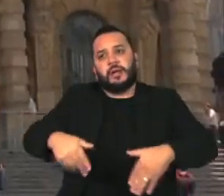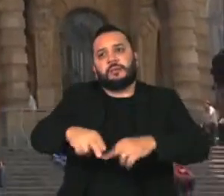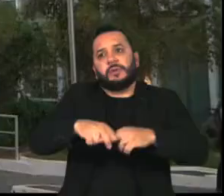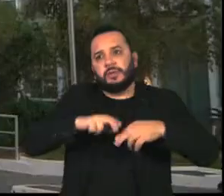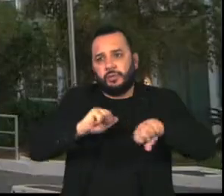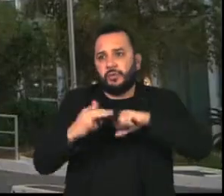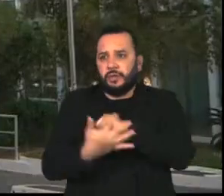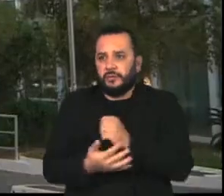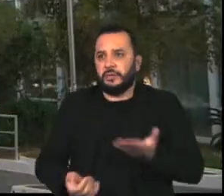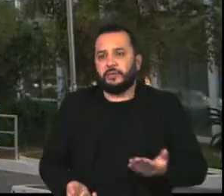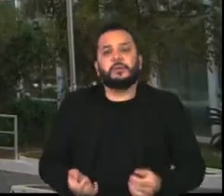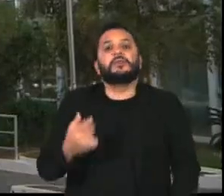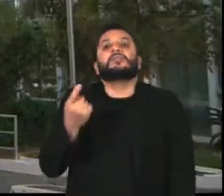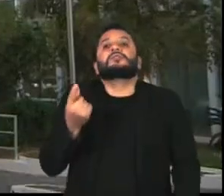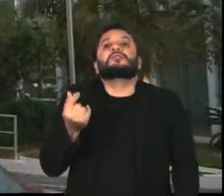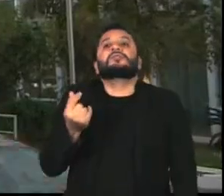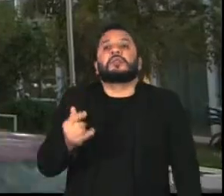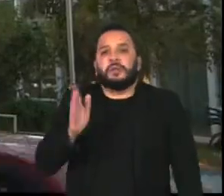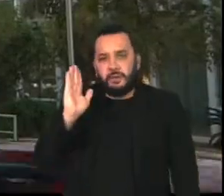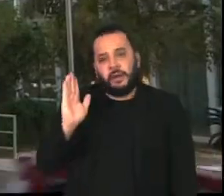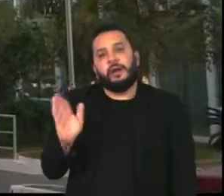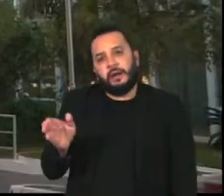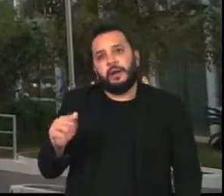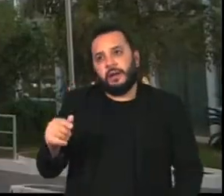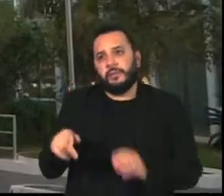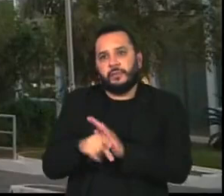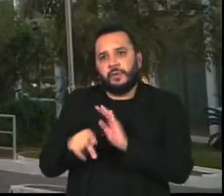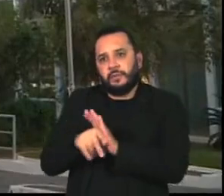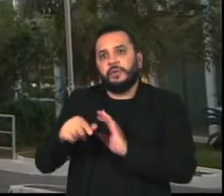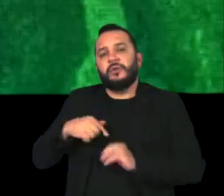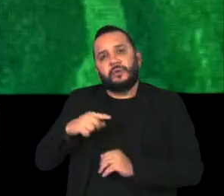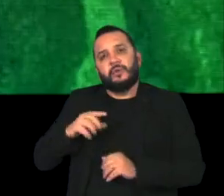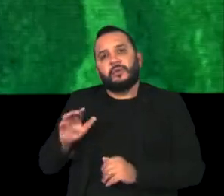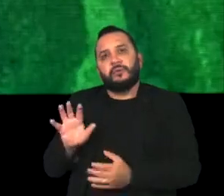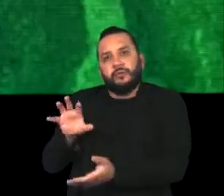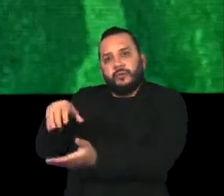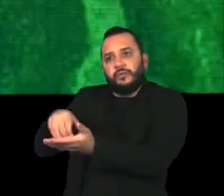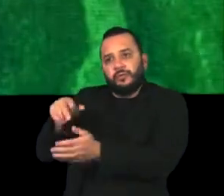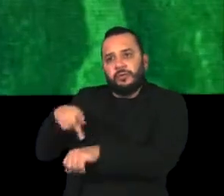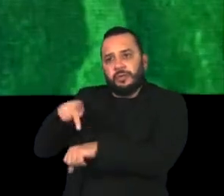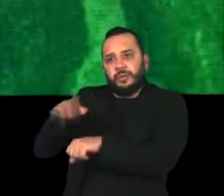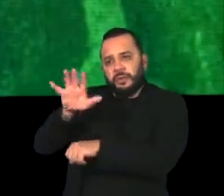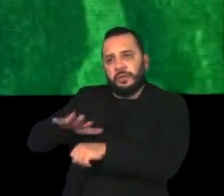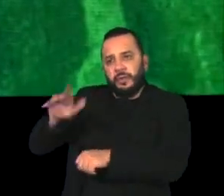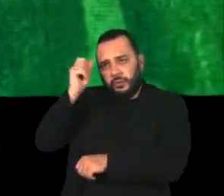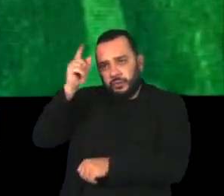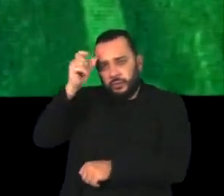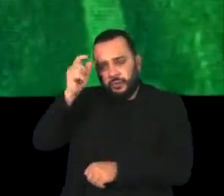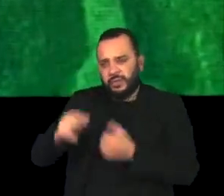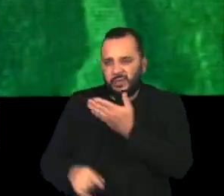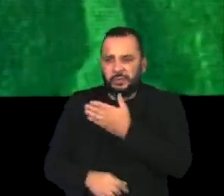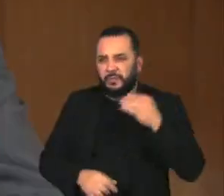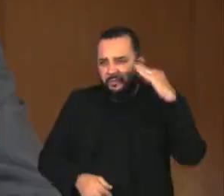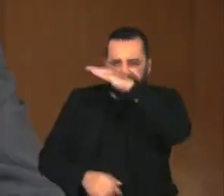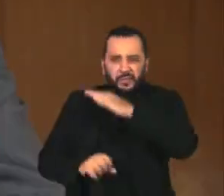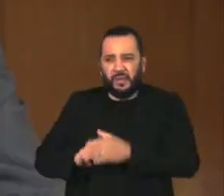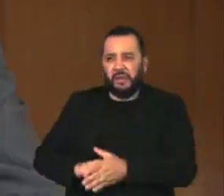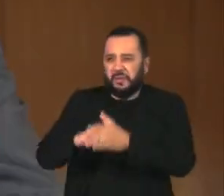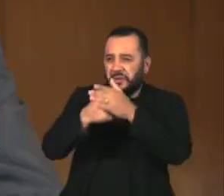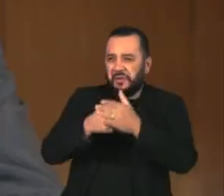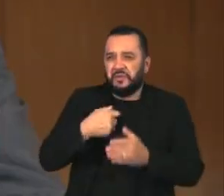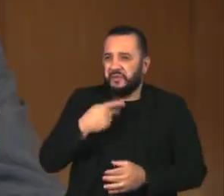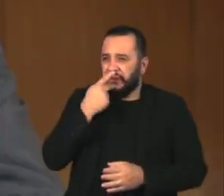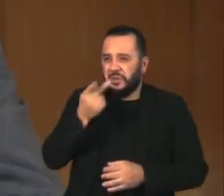normas em prática será retirado do superávit financeiro do Fundo Nacional de Cultura. Em seu veto, o presidente Jair Bolsonaro alegou que os projetos eram